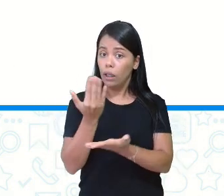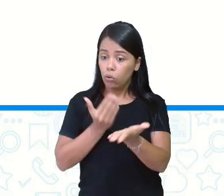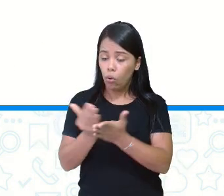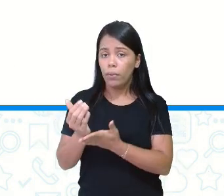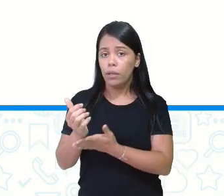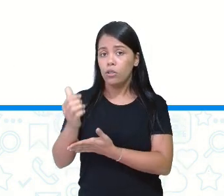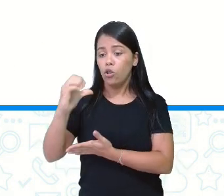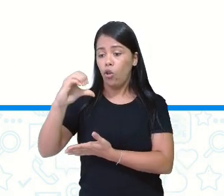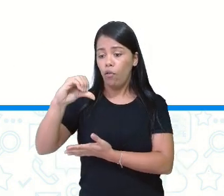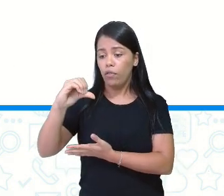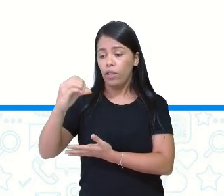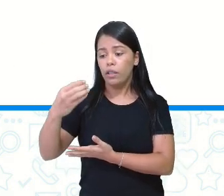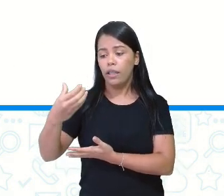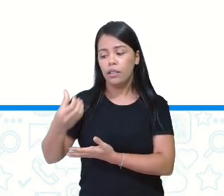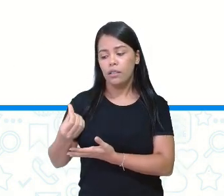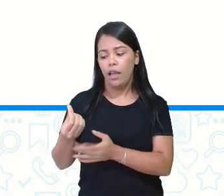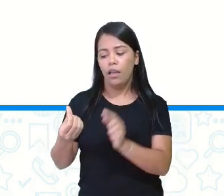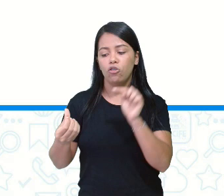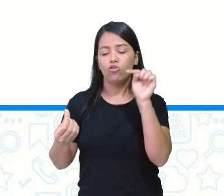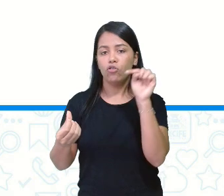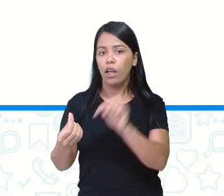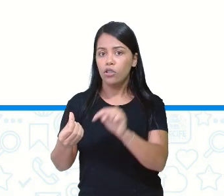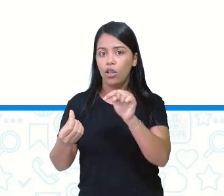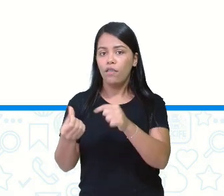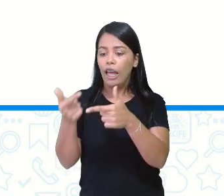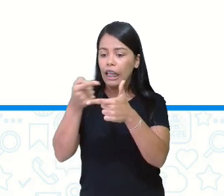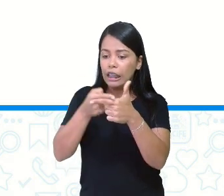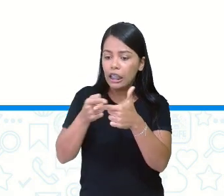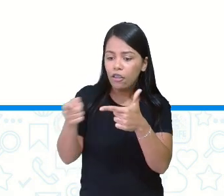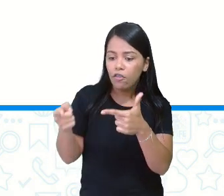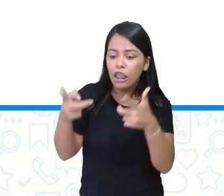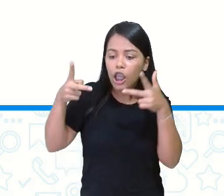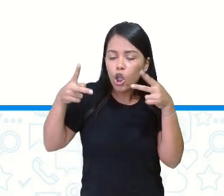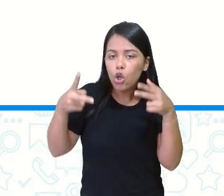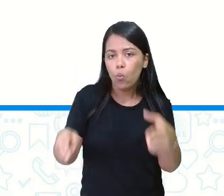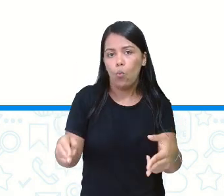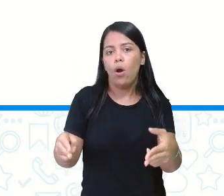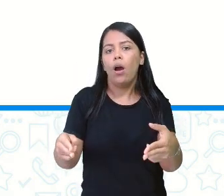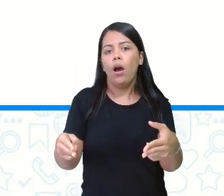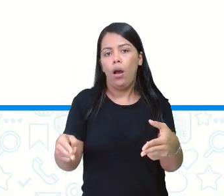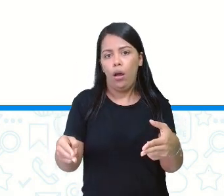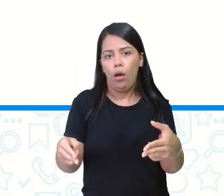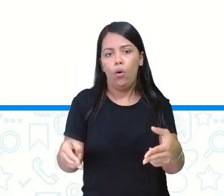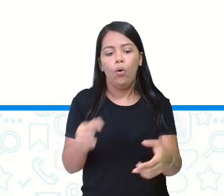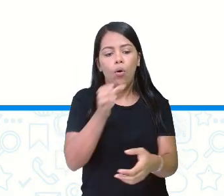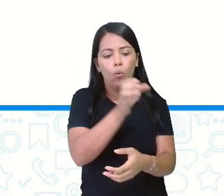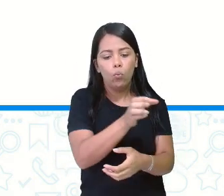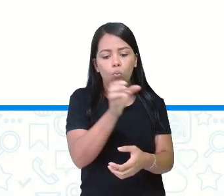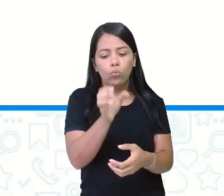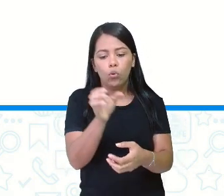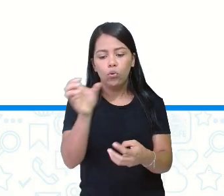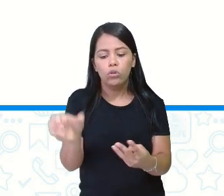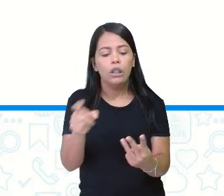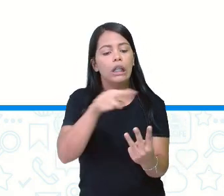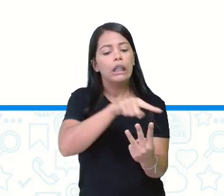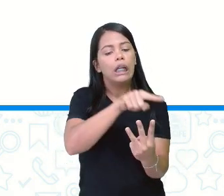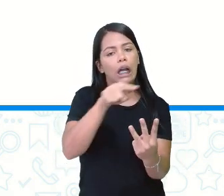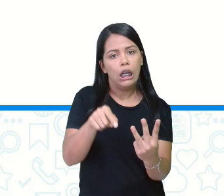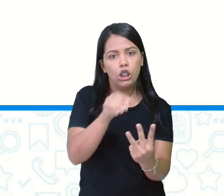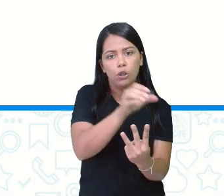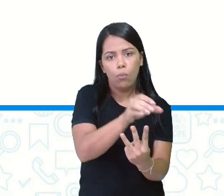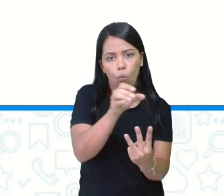e ele pede que essa quantidade seja dividida igualmente em três potes.